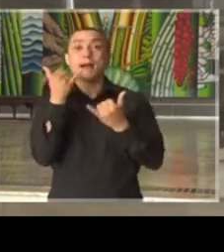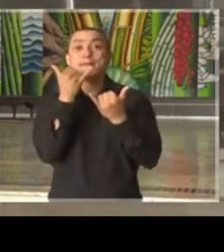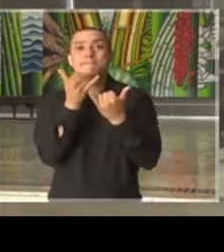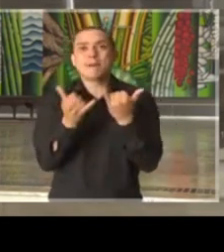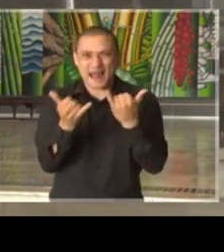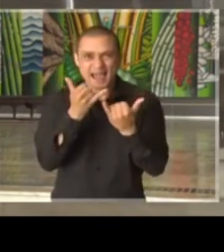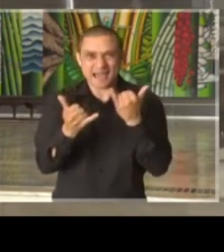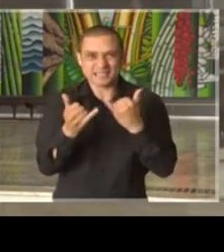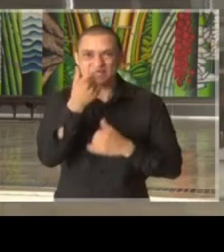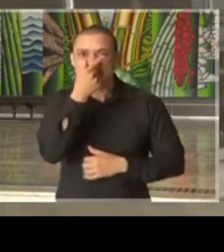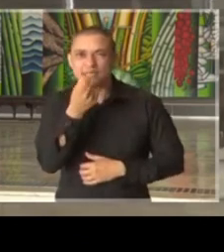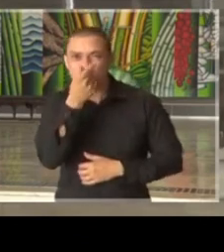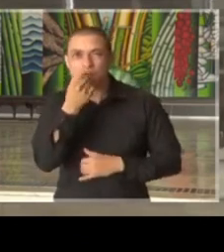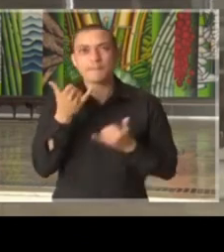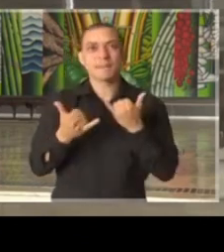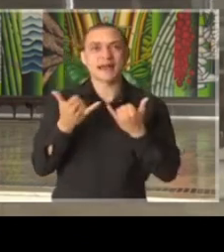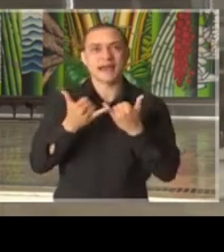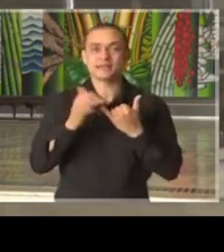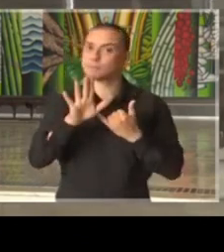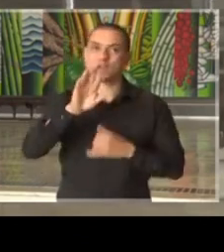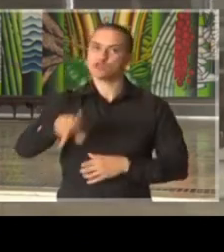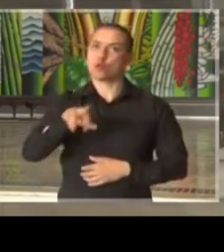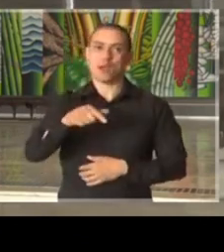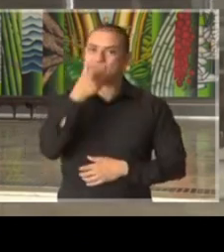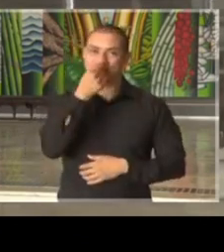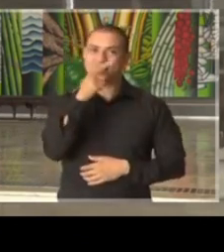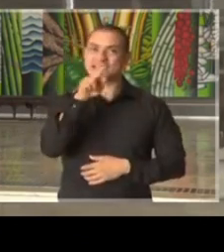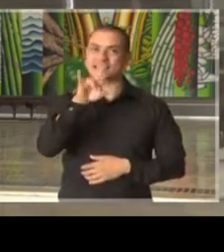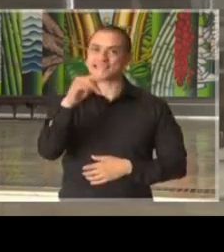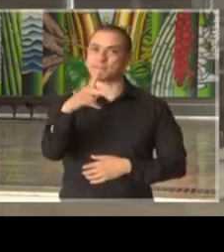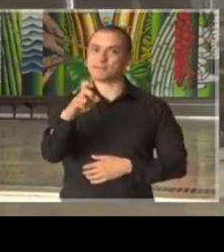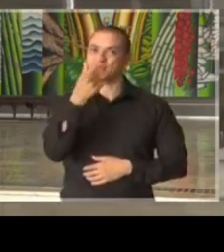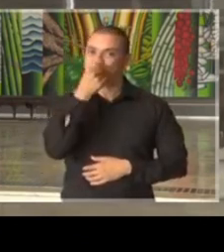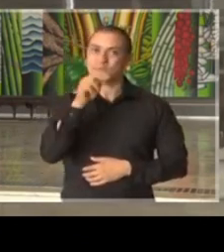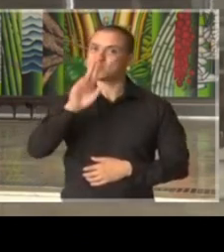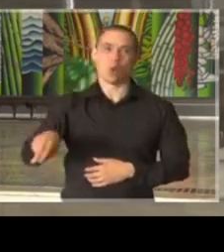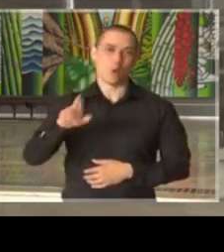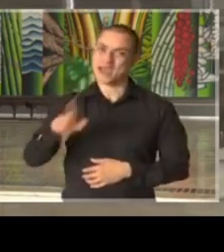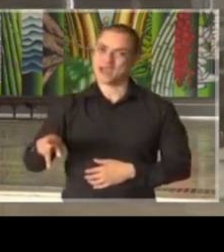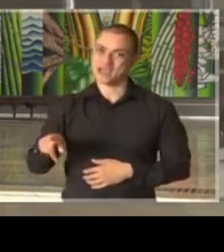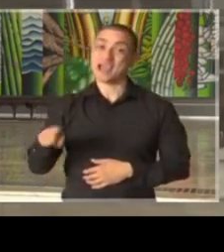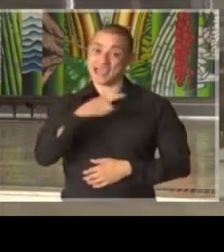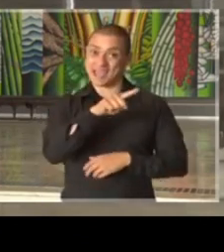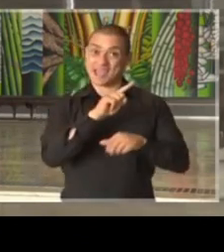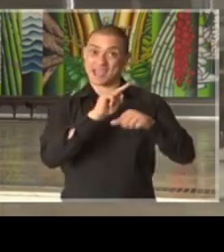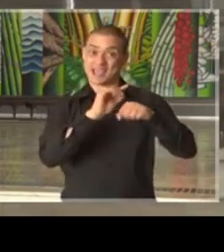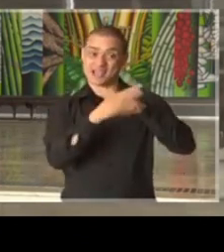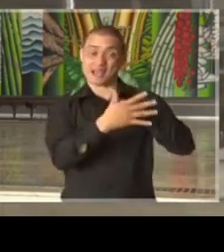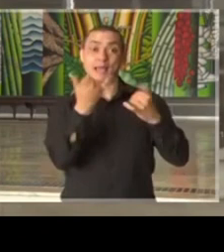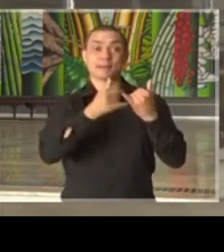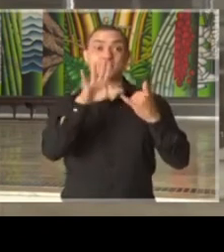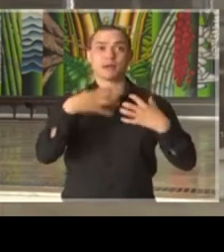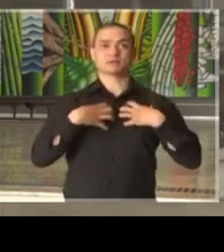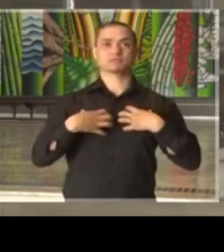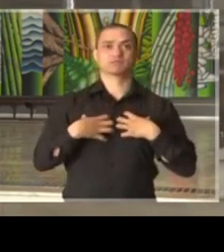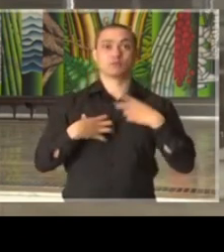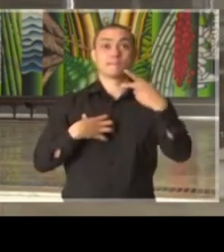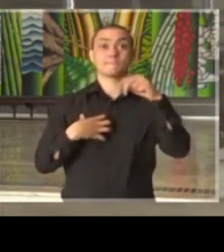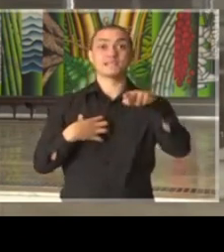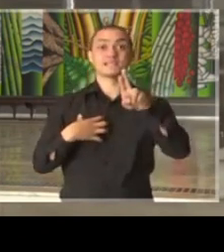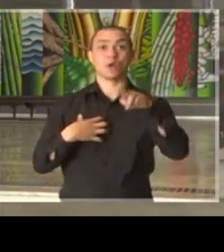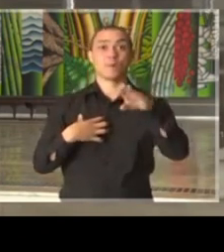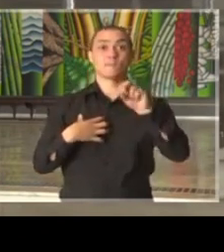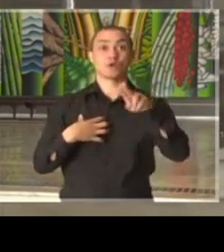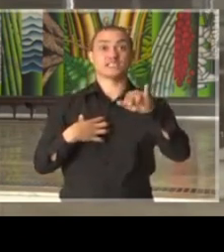com gripe, mas não é uma gripe. Ela é muito mais um quadro de uma pneumonia e severas vezes